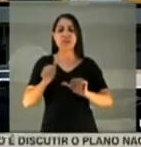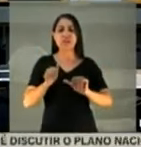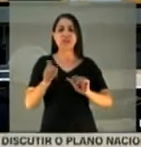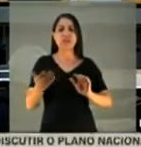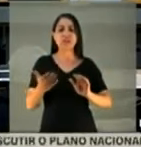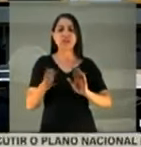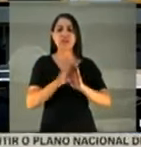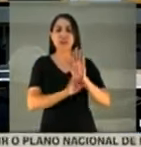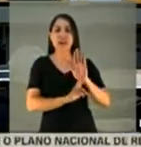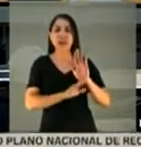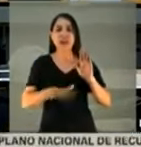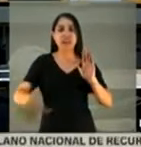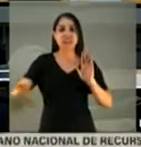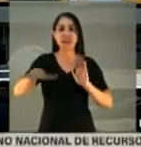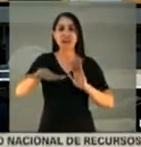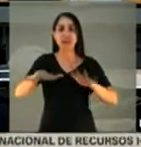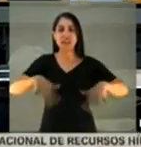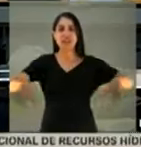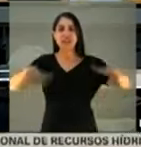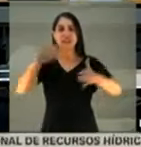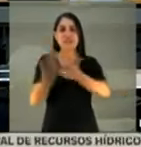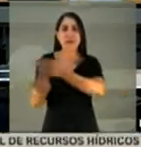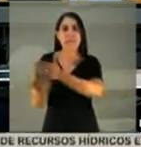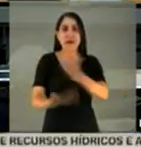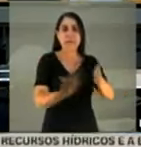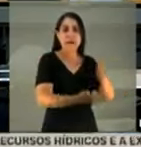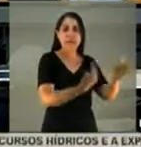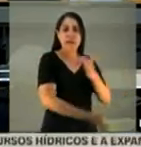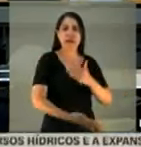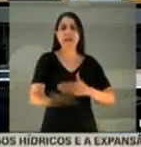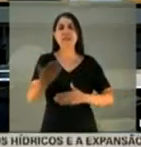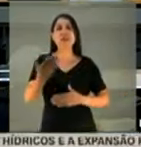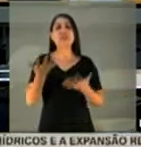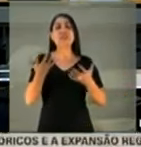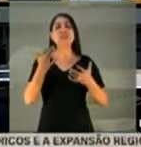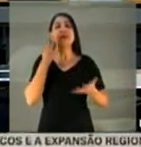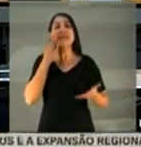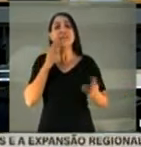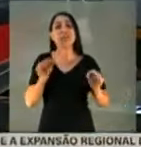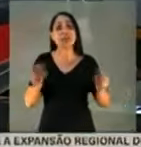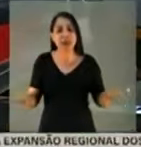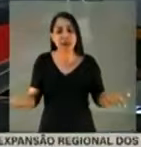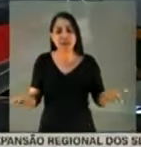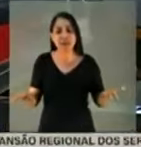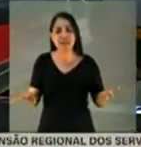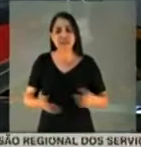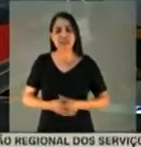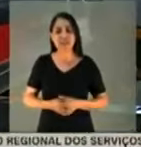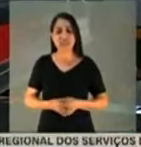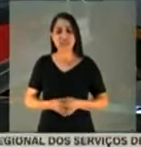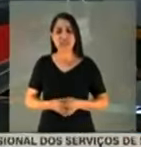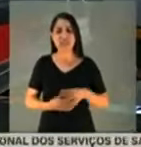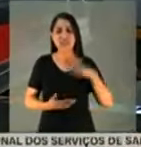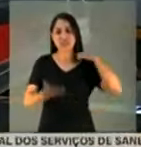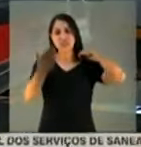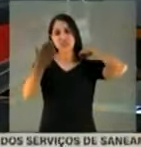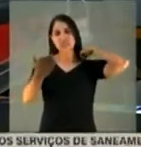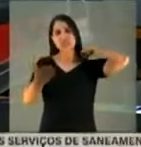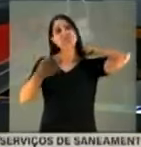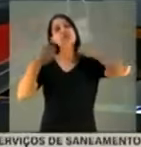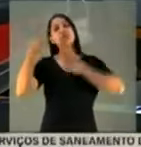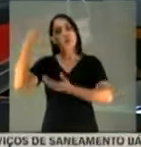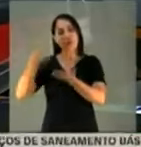perdi todos os espaços, já perdi tudo o que eu tenho. Já acabaram com a minha política. O mais vocês querem que eu faça? Bom, deputado, Vossa Excelência só confirma que sabe, não quer dizer. Eu